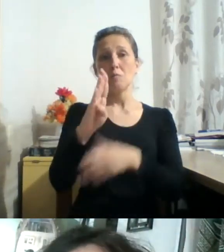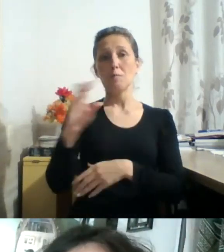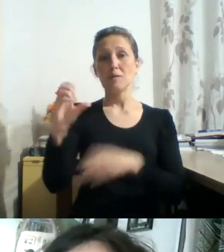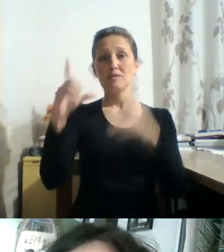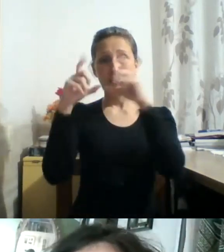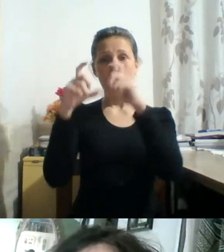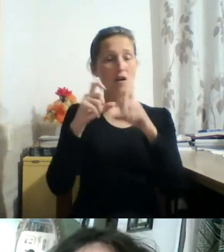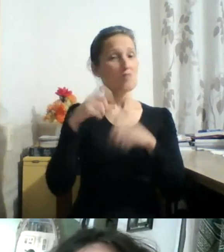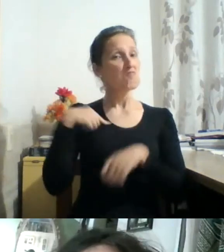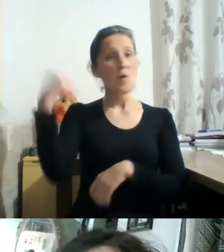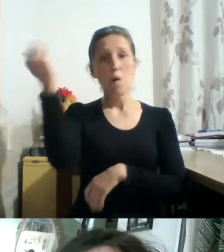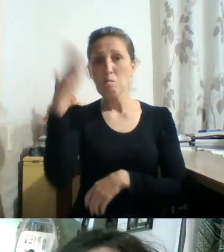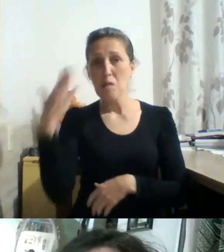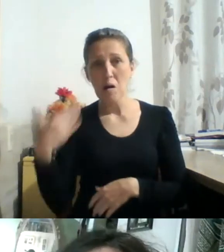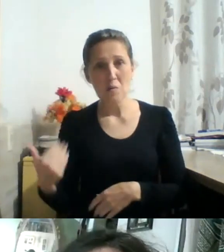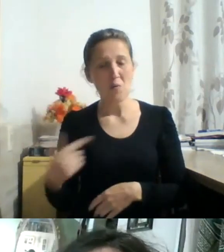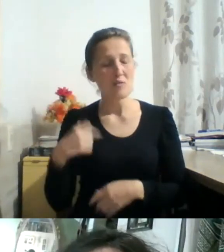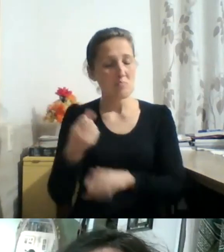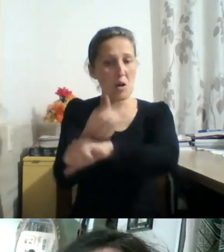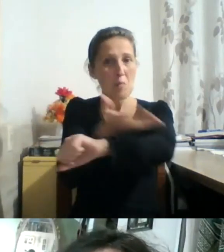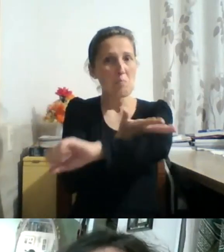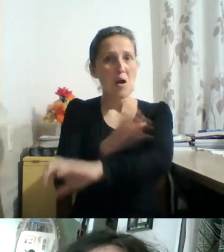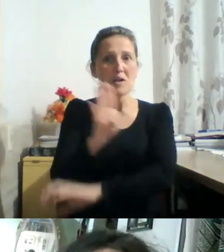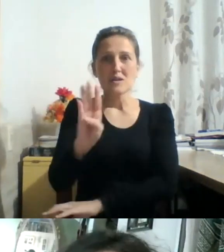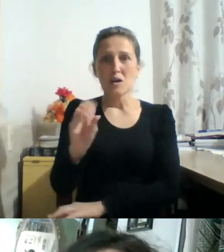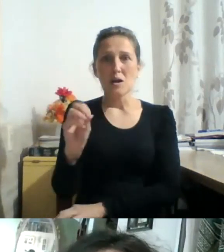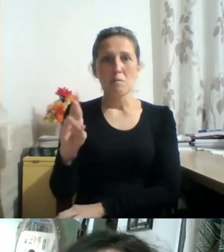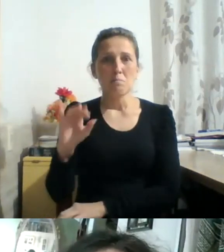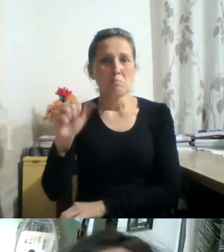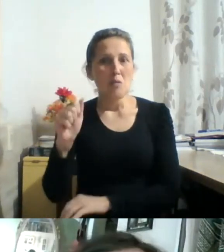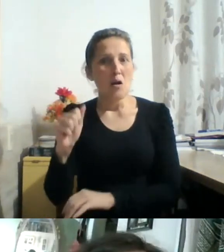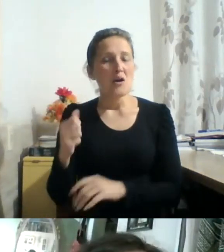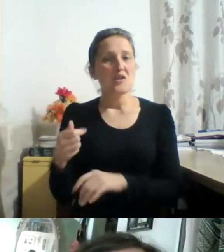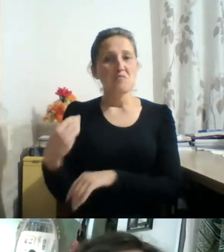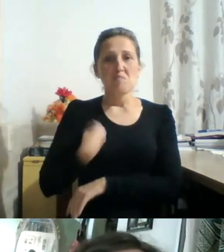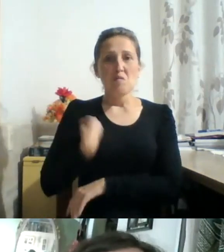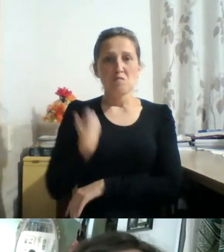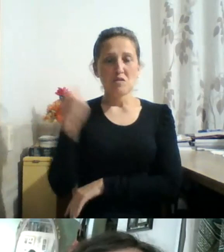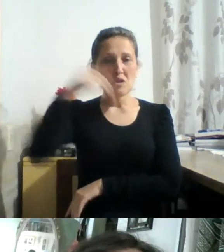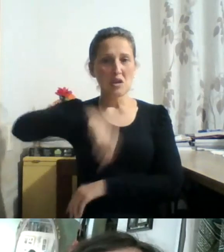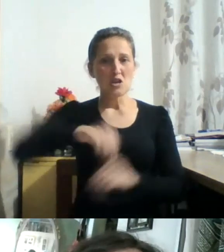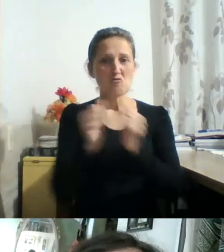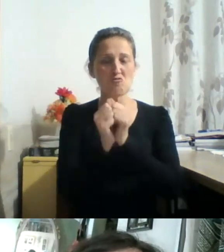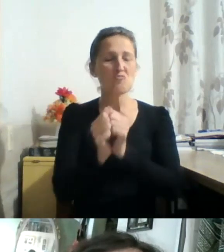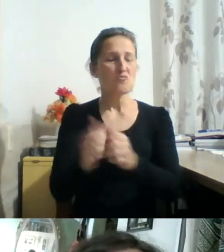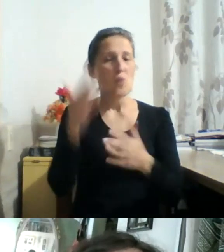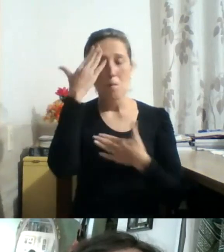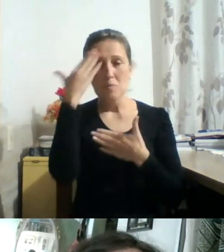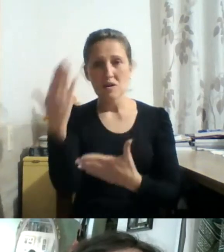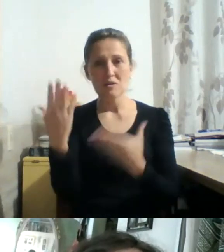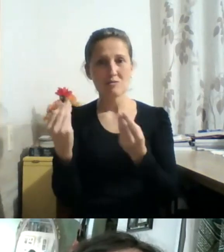bastante emocionado ter o Boris Conssoi na programação do BC Fotofestival. Muito obrigado mesmo. Obrigado.